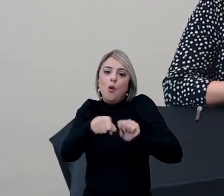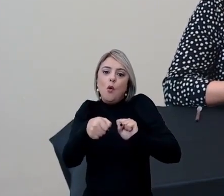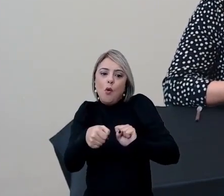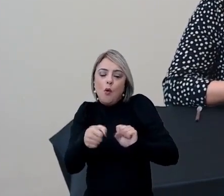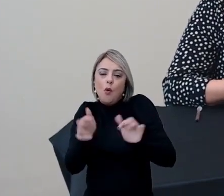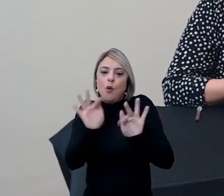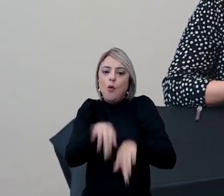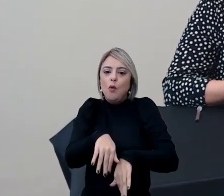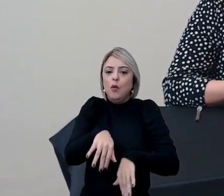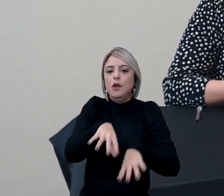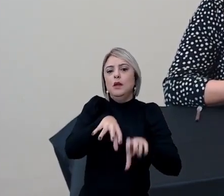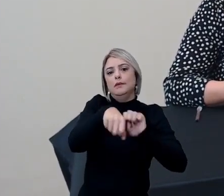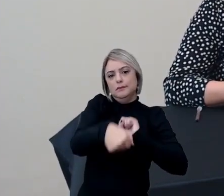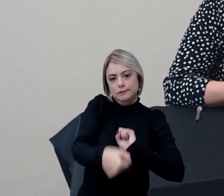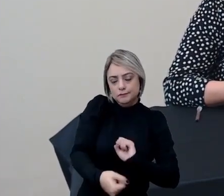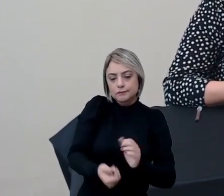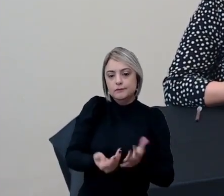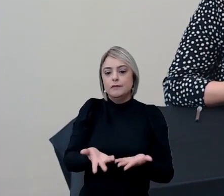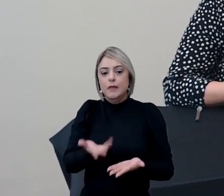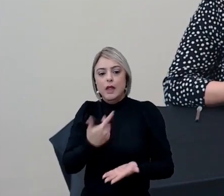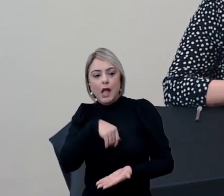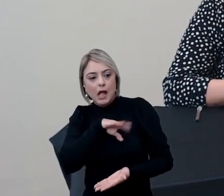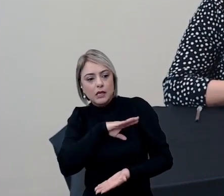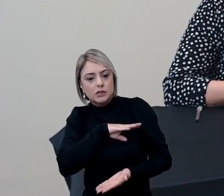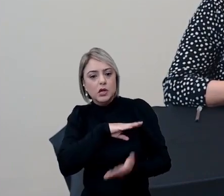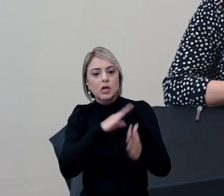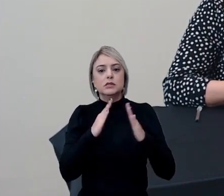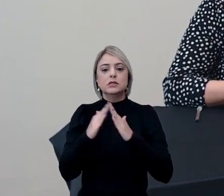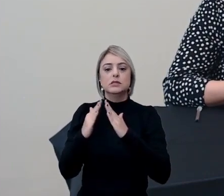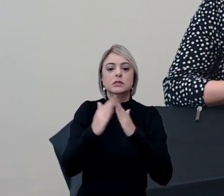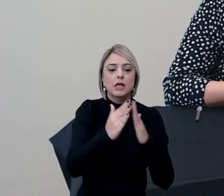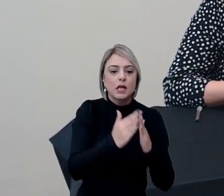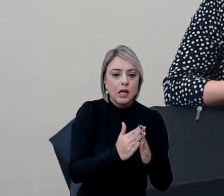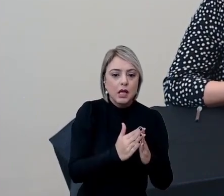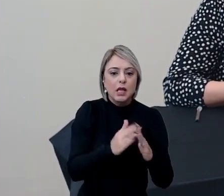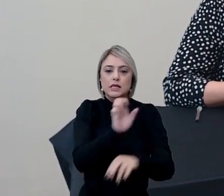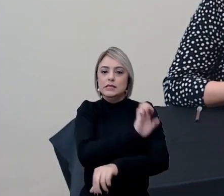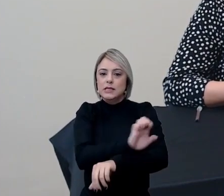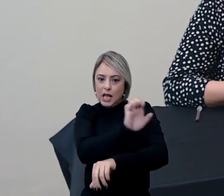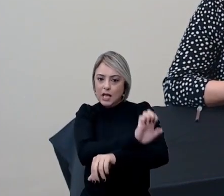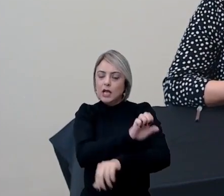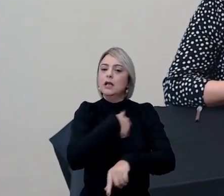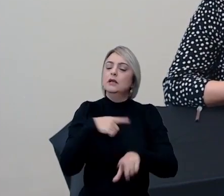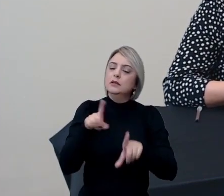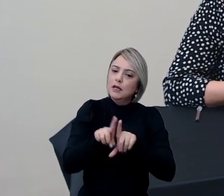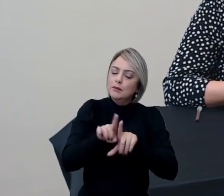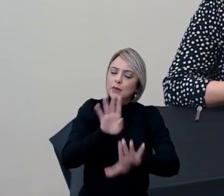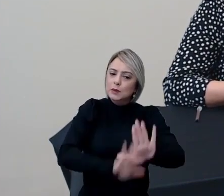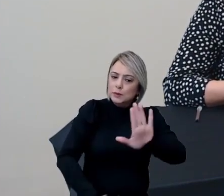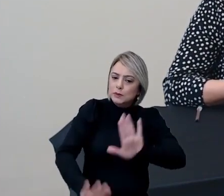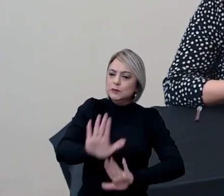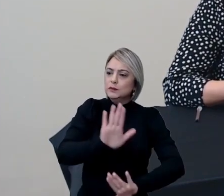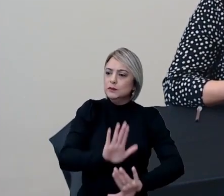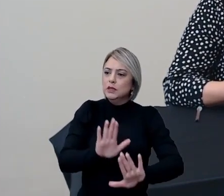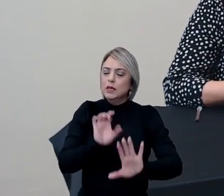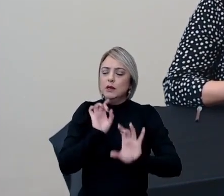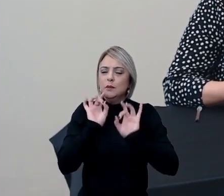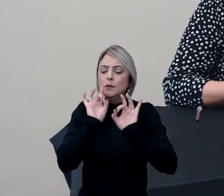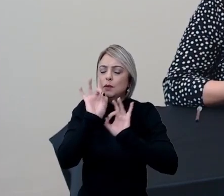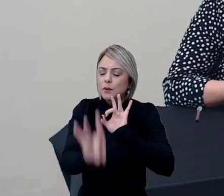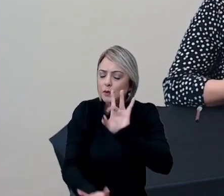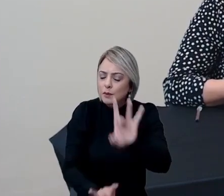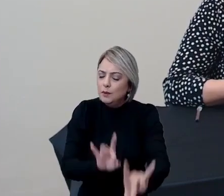a sua formação. As nossas residências foram também, são objeto de um cuidado muito